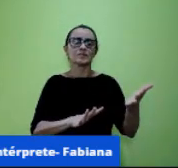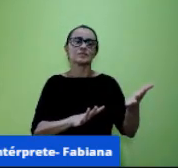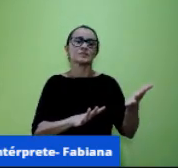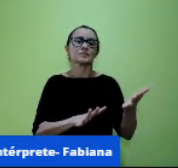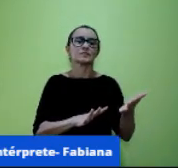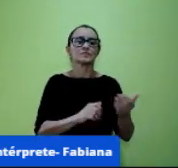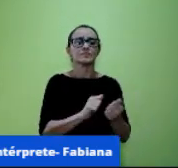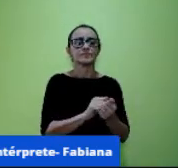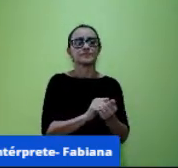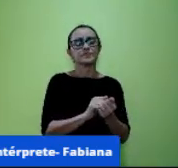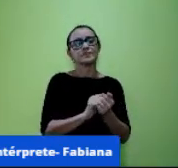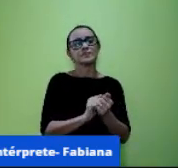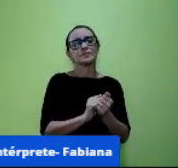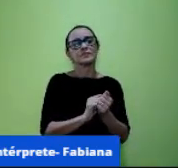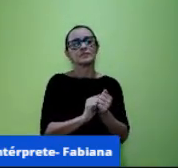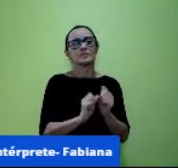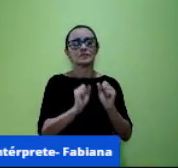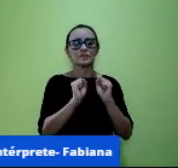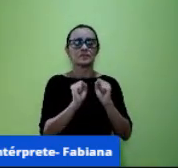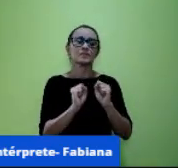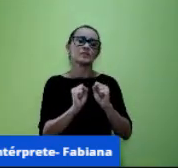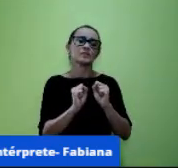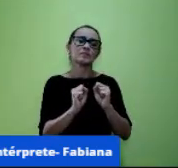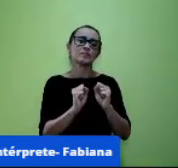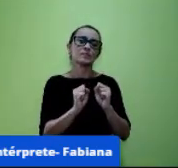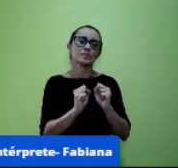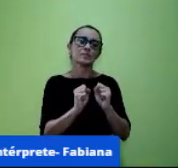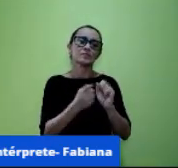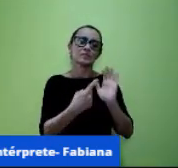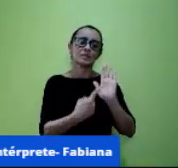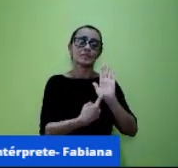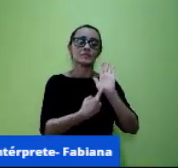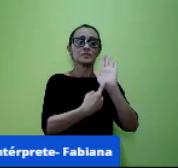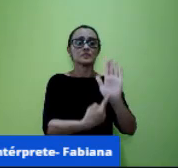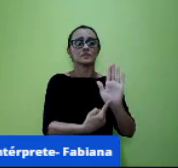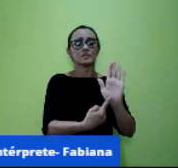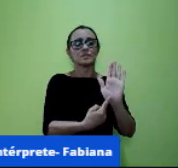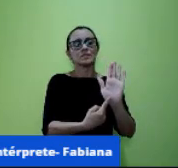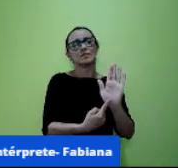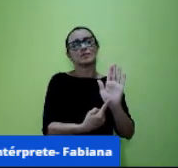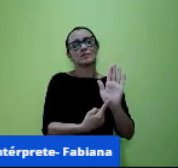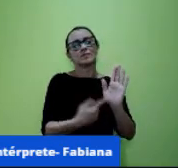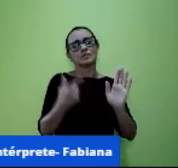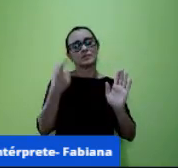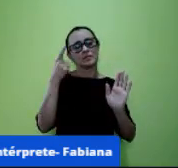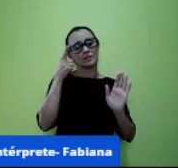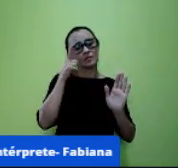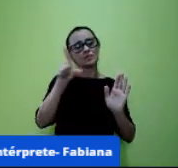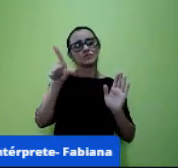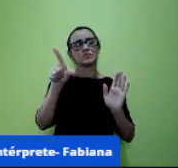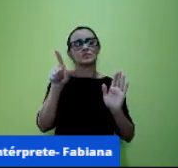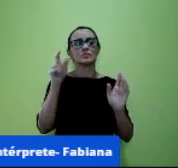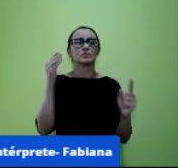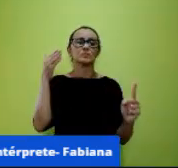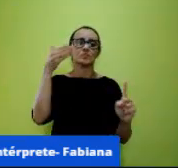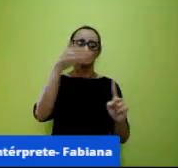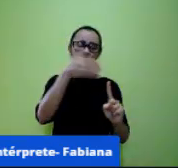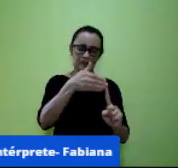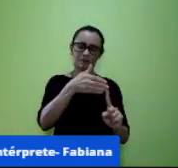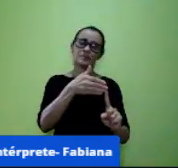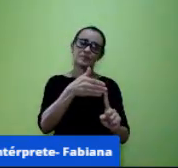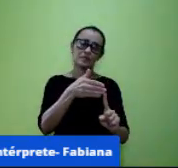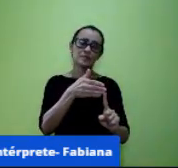e contente o que você quer que alcance o objetivo da sua aula os recursos que sejam